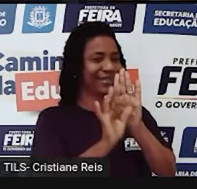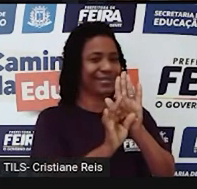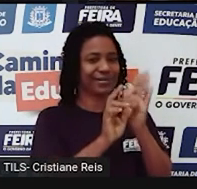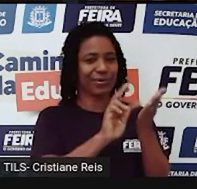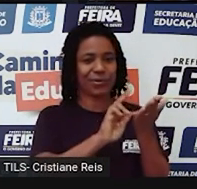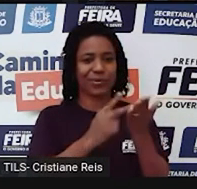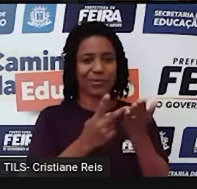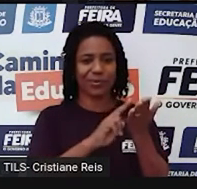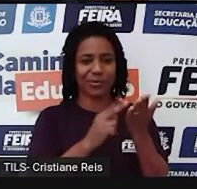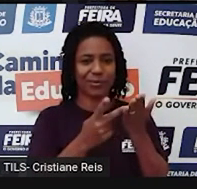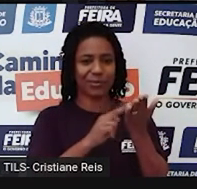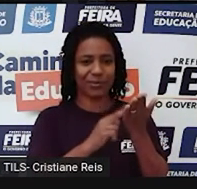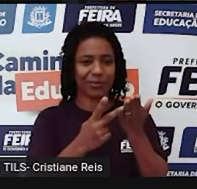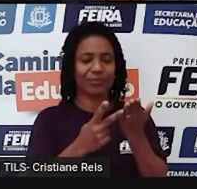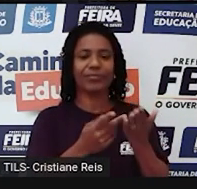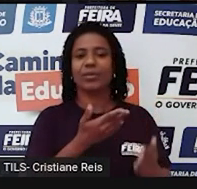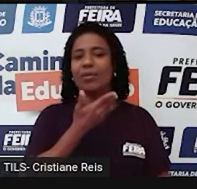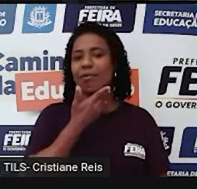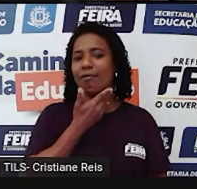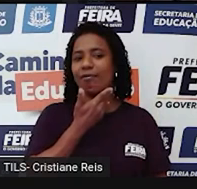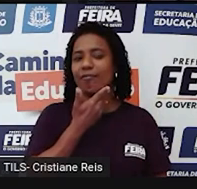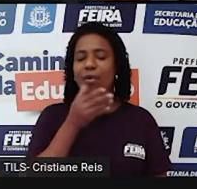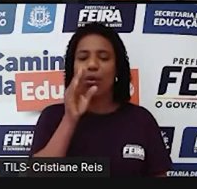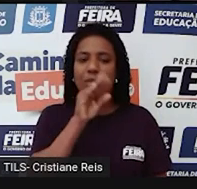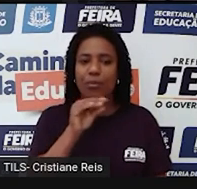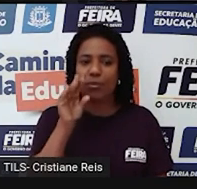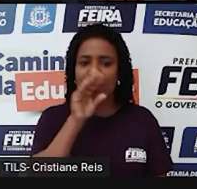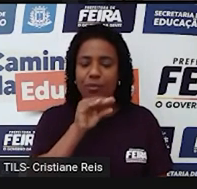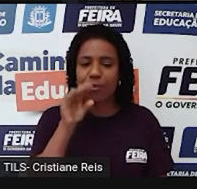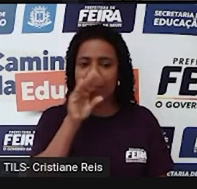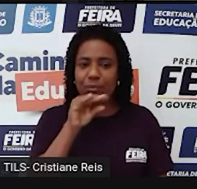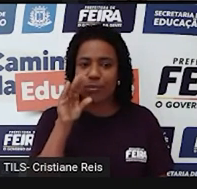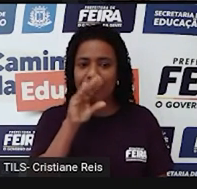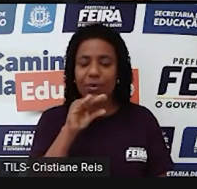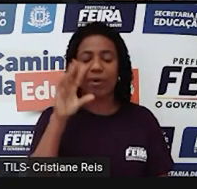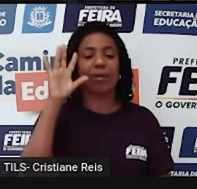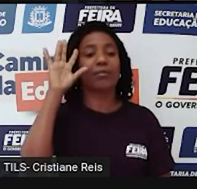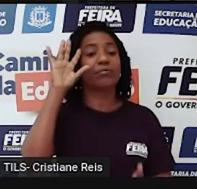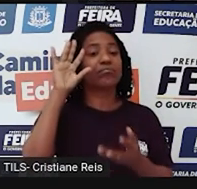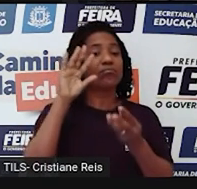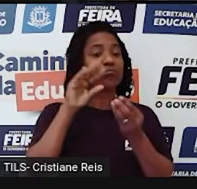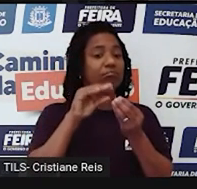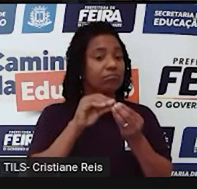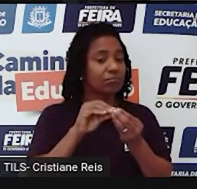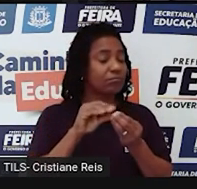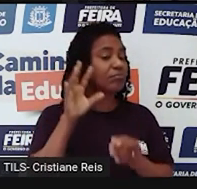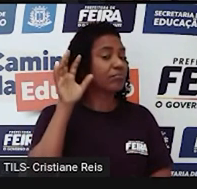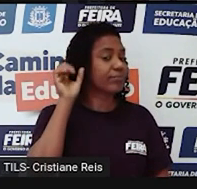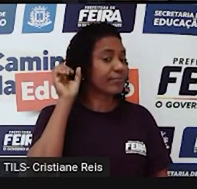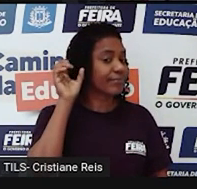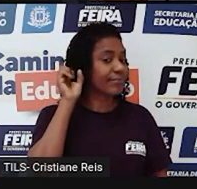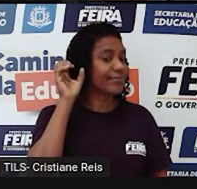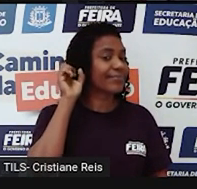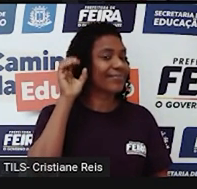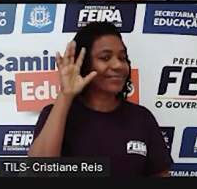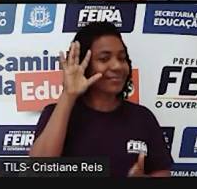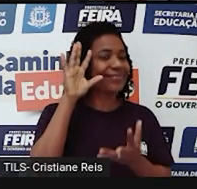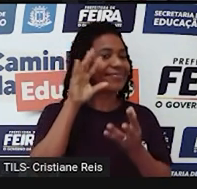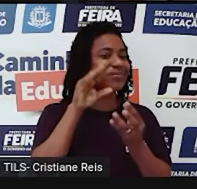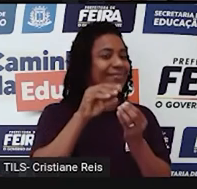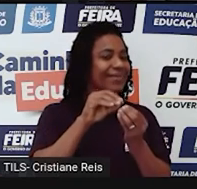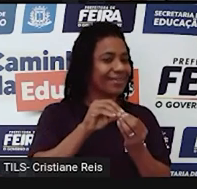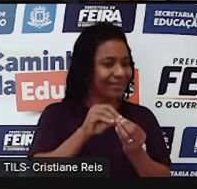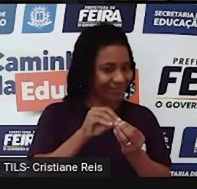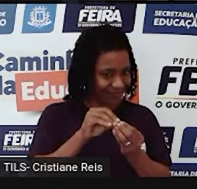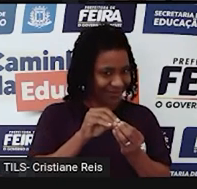e praticar a habilidade de você compreender o que outras pessoas falam quando utilizam esse idioma